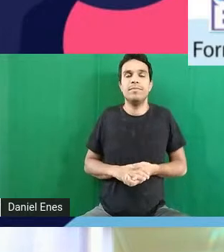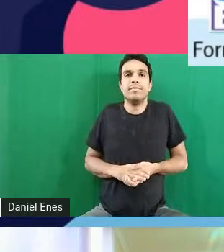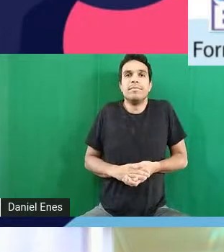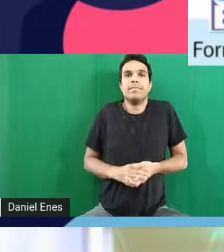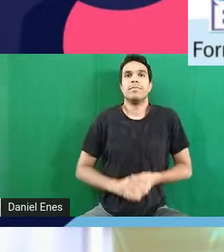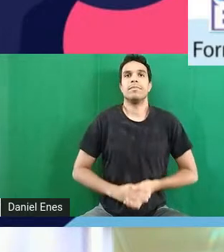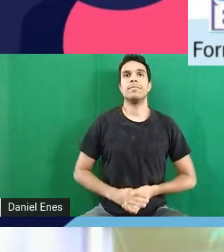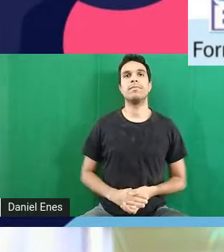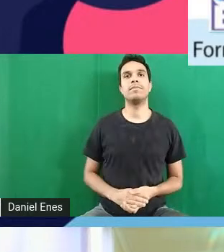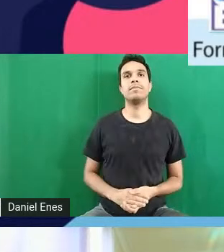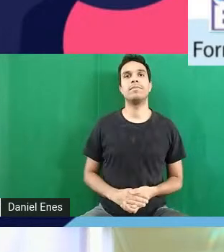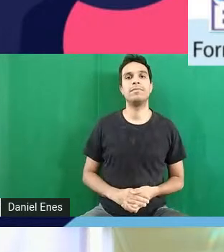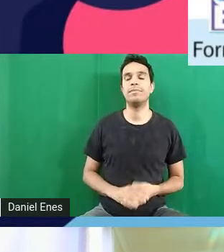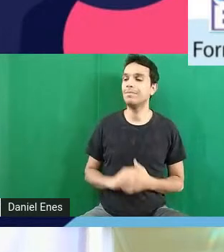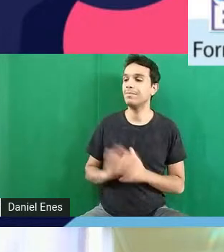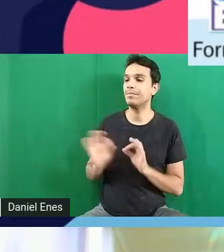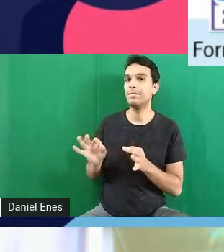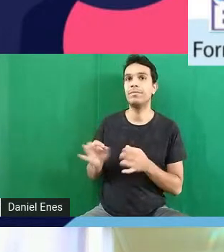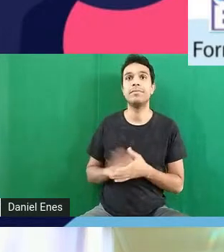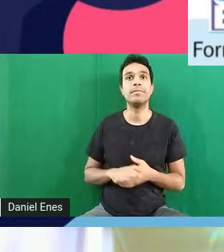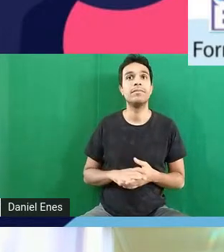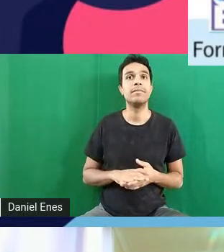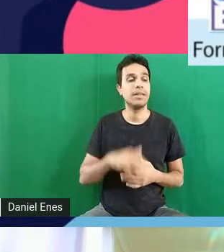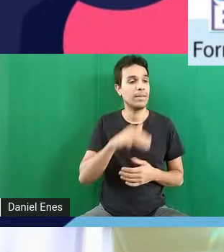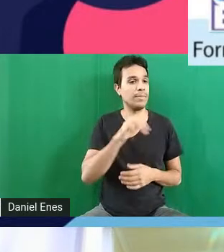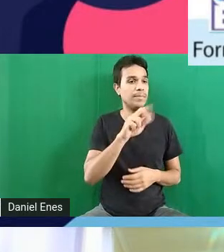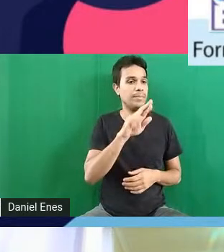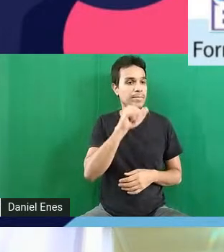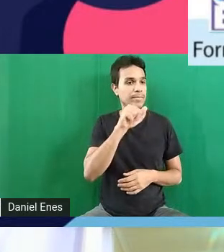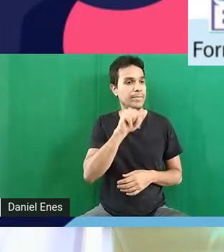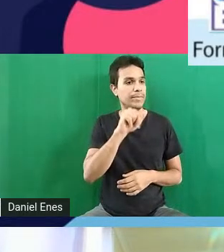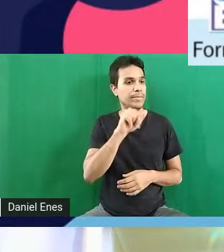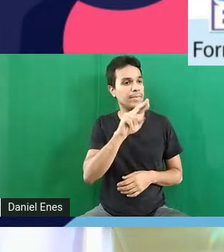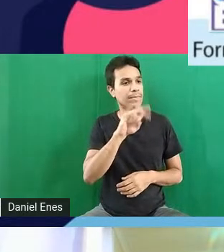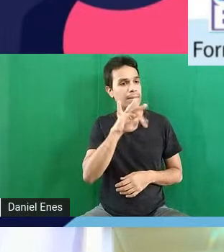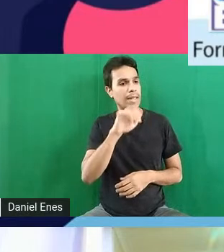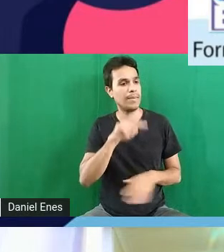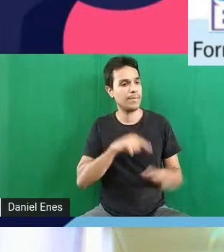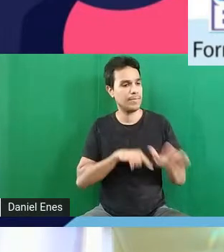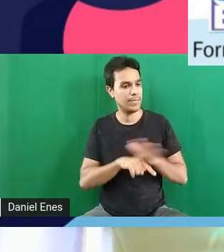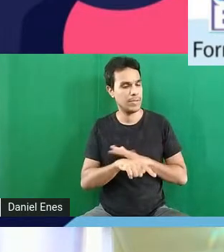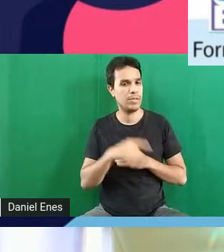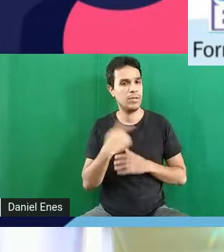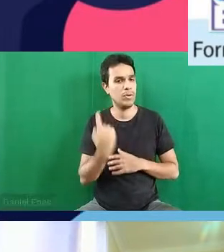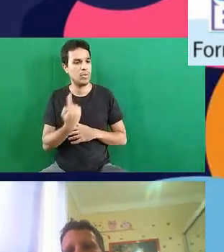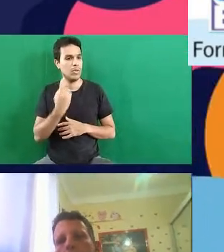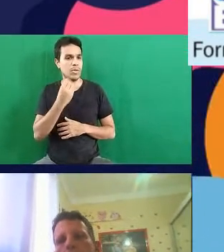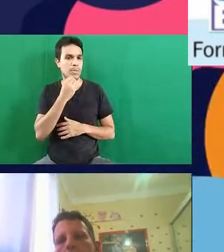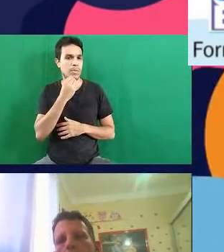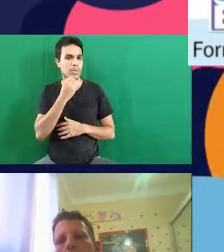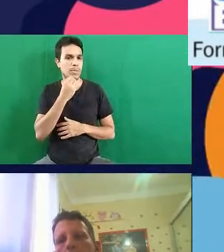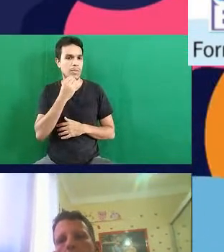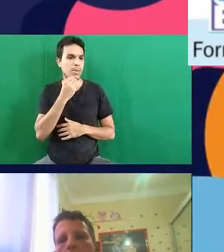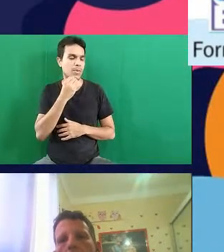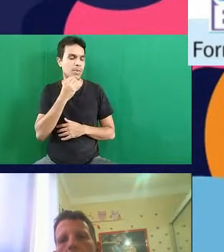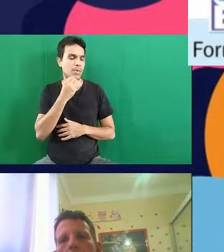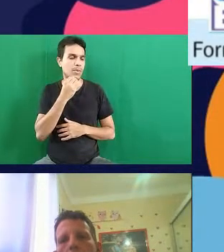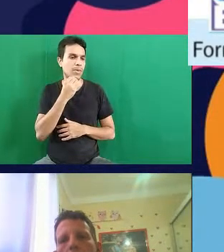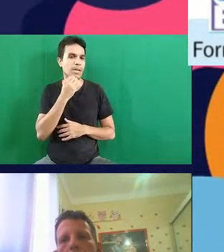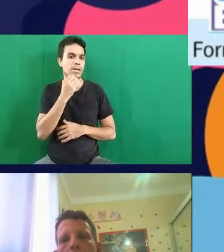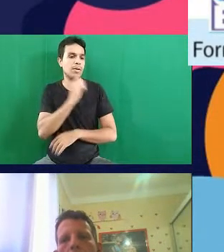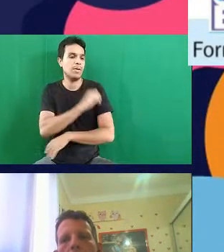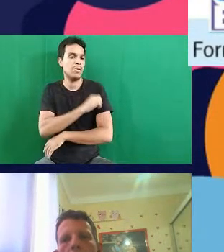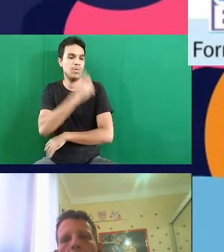beleza a Maria Rita perguntou se a gente teve oportunidade de ter um aluno cego na educação infantil no berçário